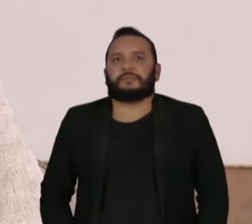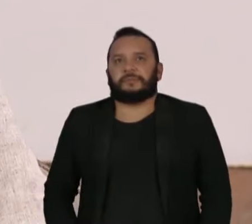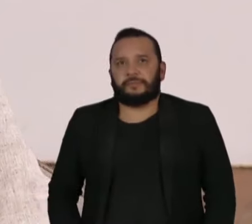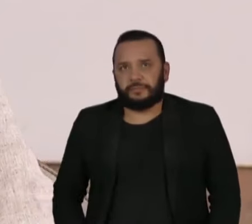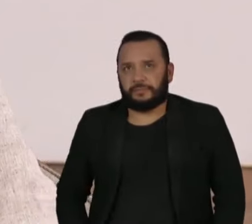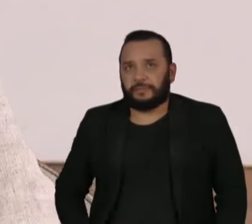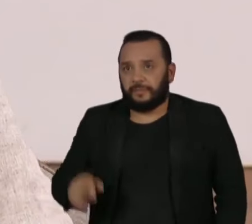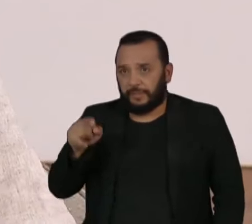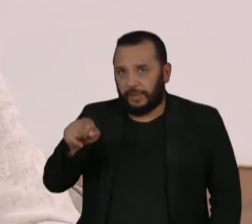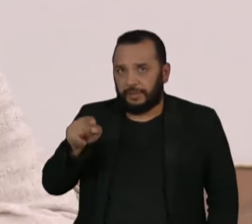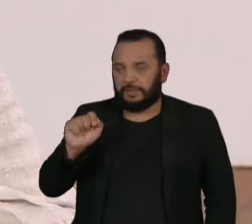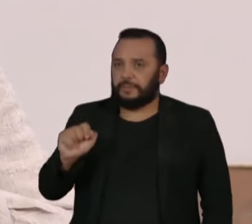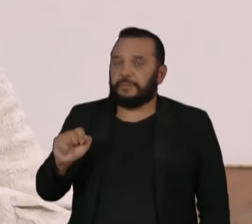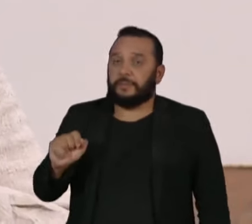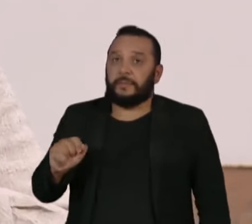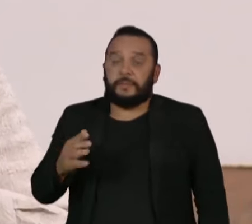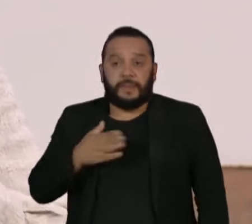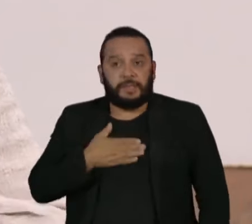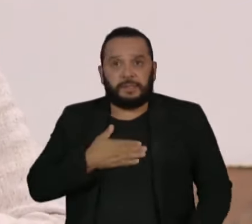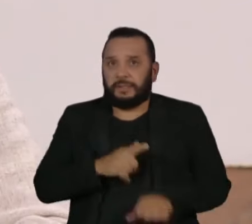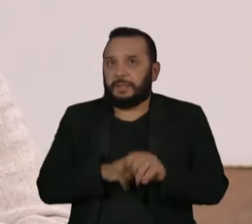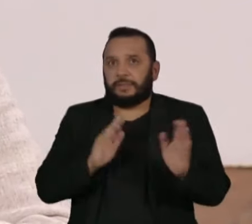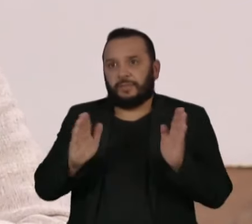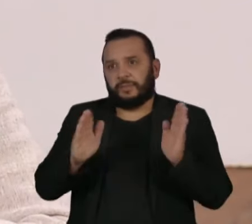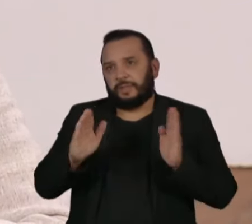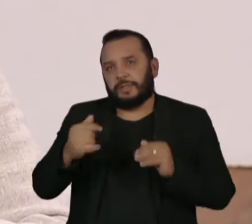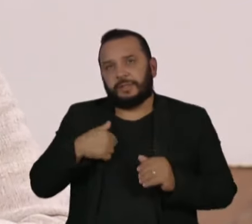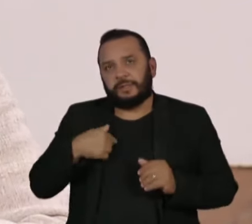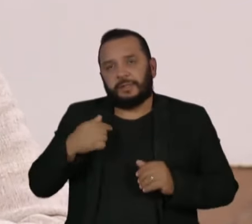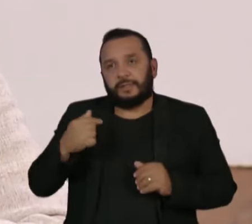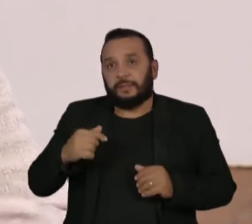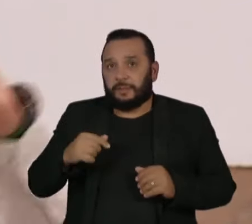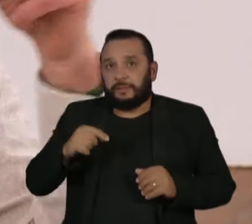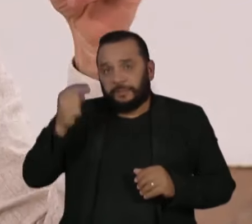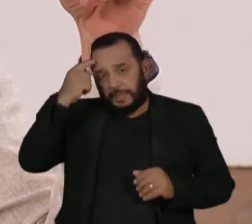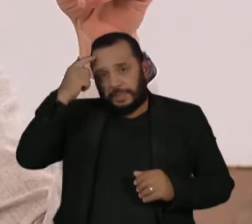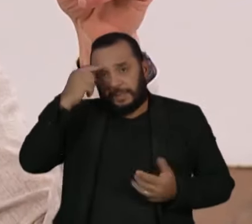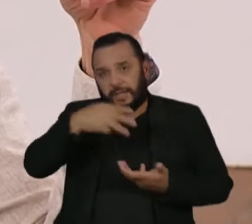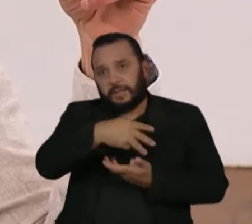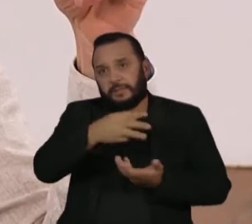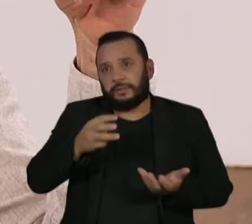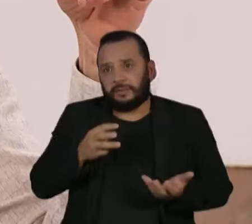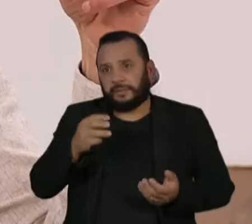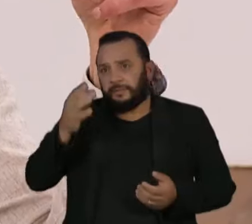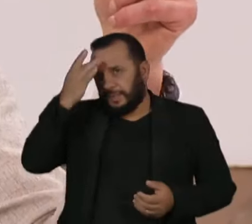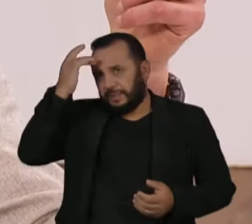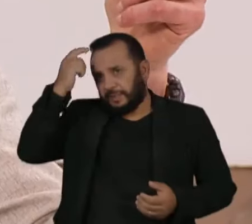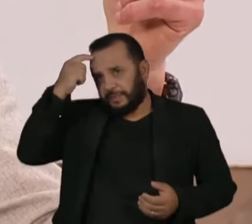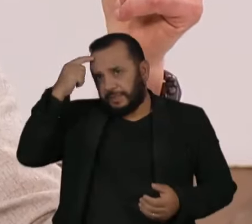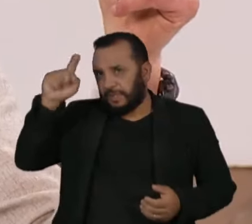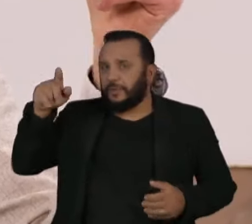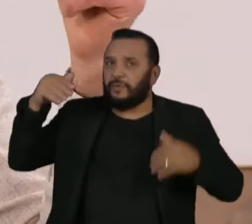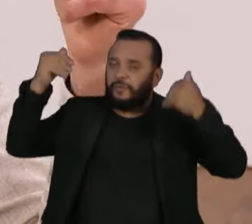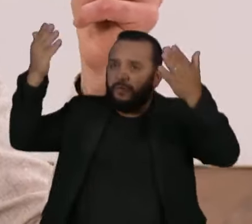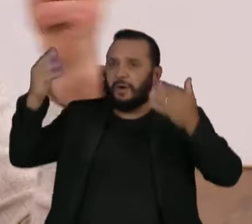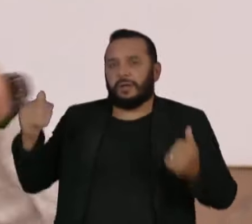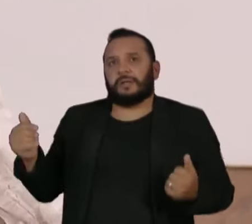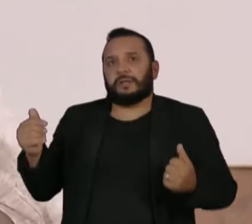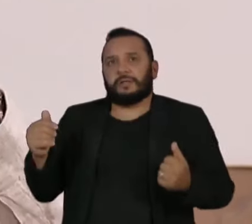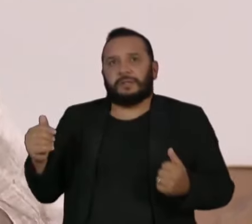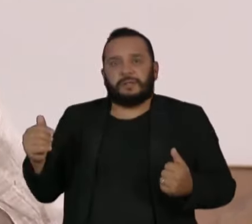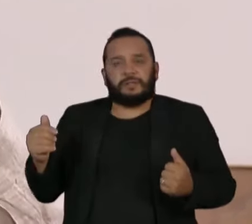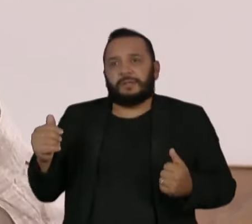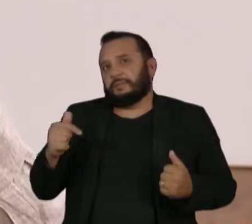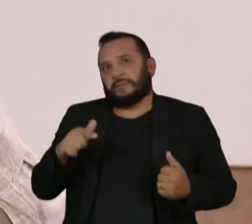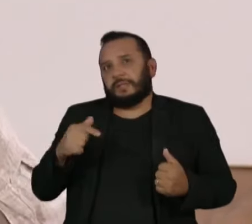que esse é que o ponto. Só que, nesse momento, ninguém está pensando na Terra. Está todo mundo pensando lá, lá fora. E esse foco,